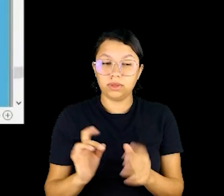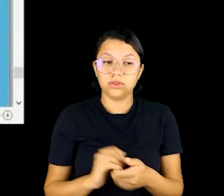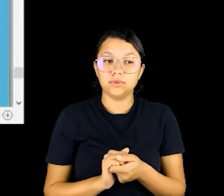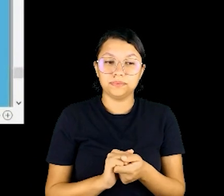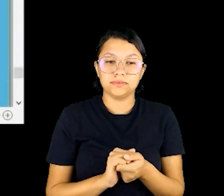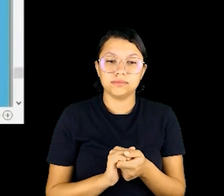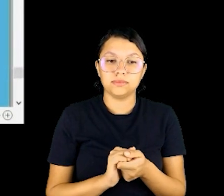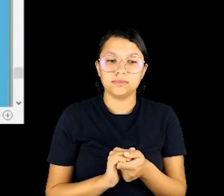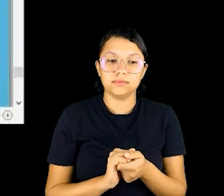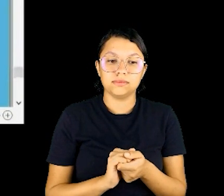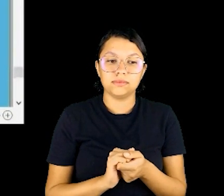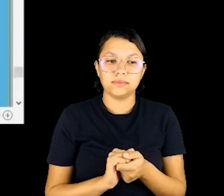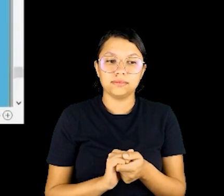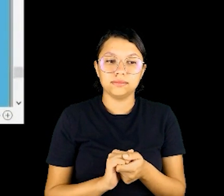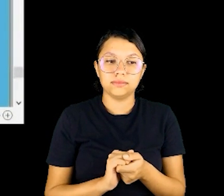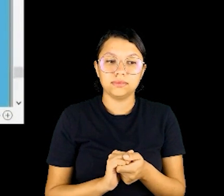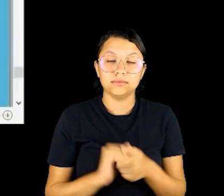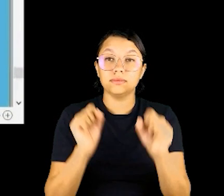especialmente,